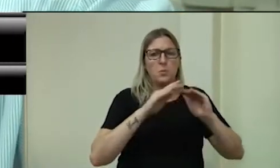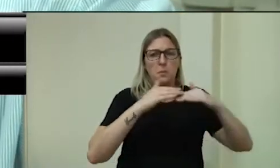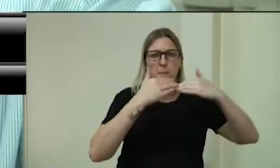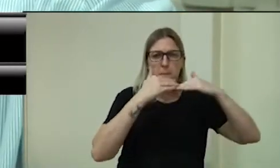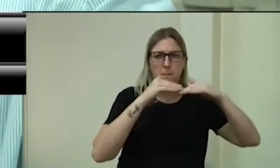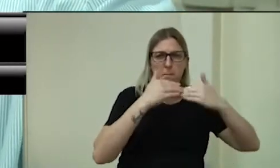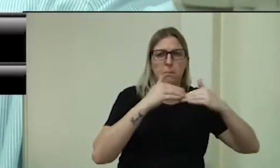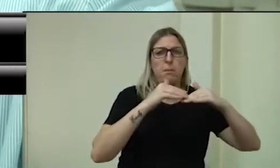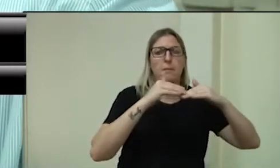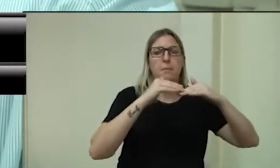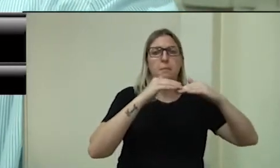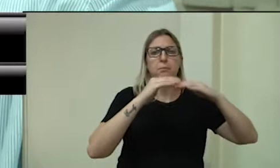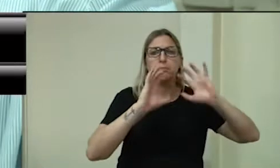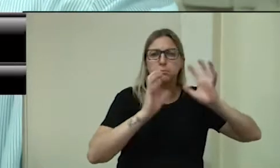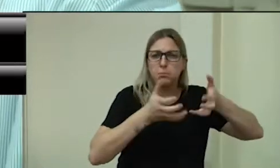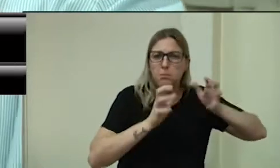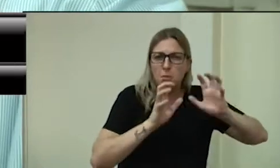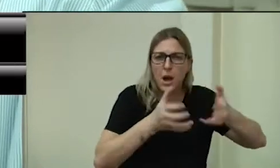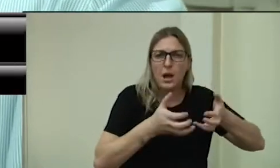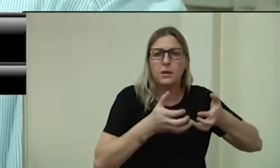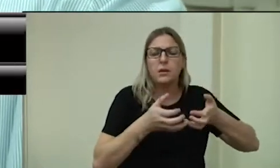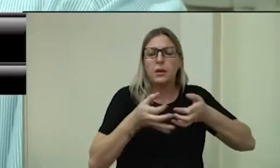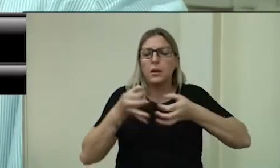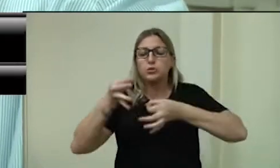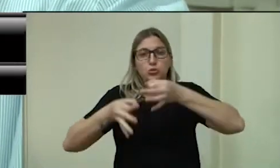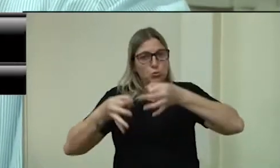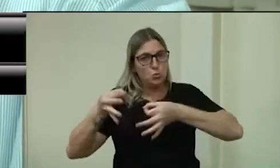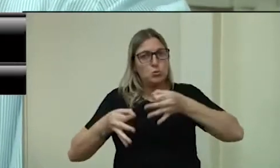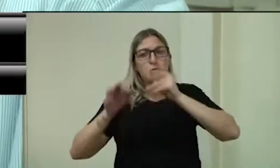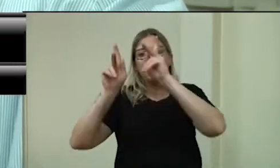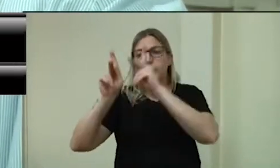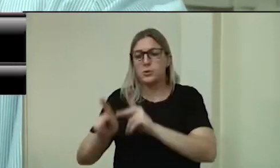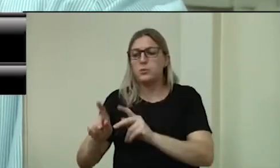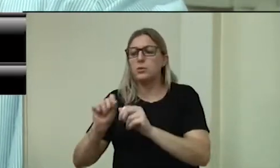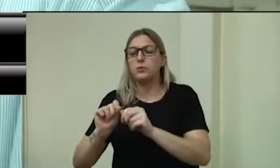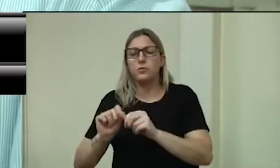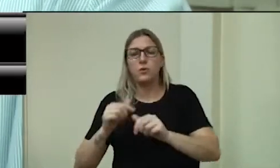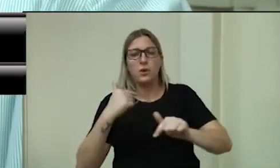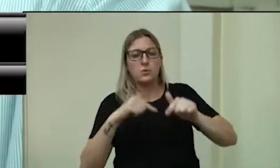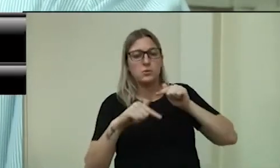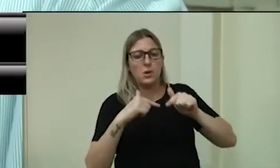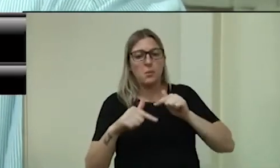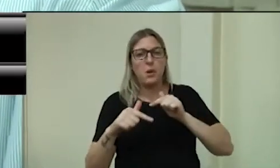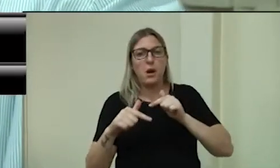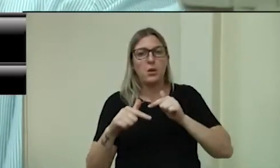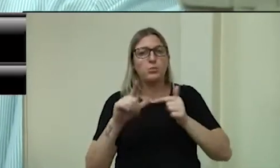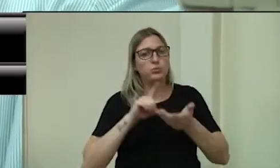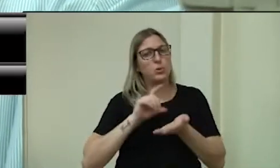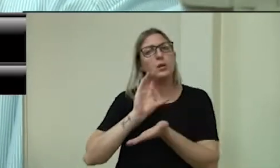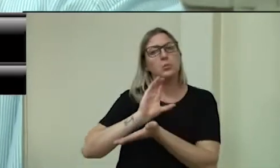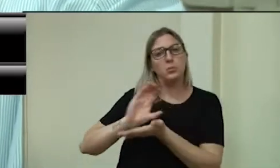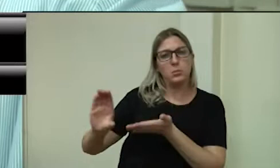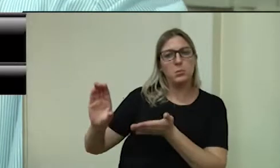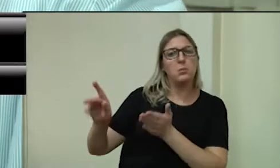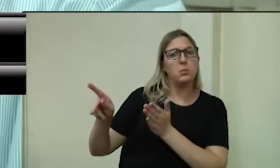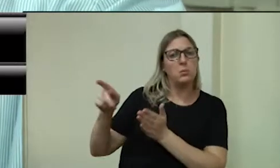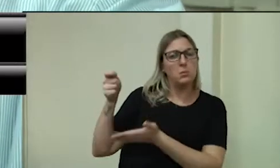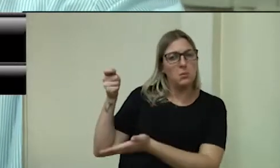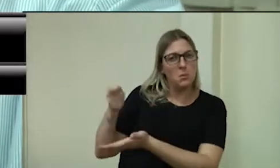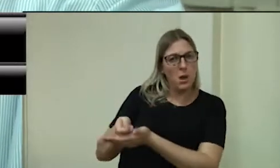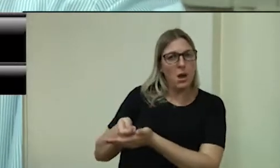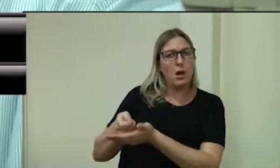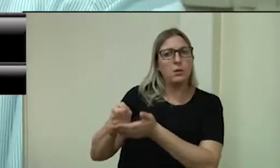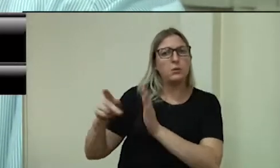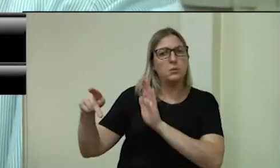Eu tenho certeza que isso aqui, ninguém faz isso aqui, o que nós vamos fazer? Tem que